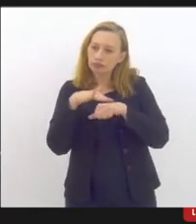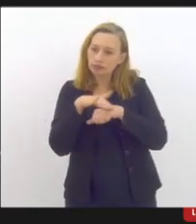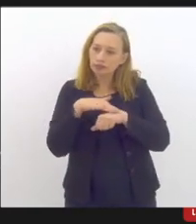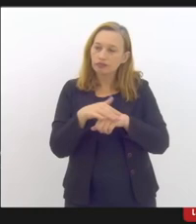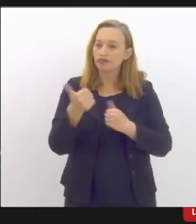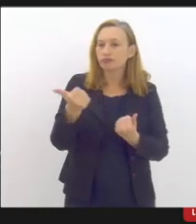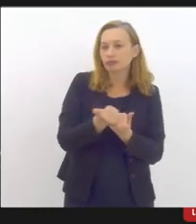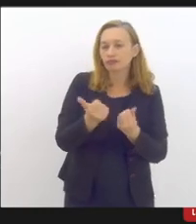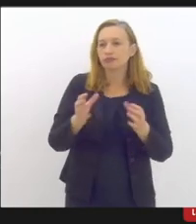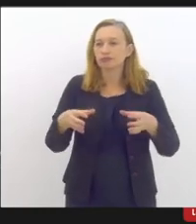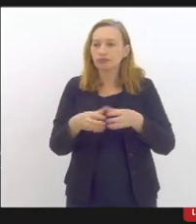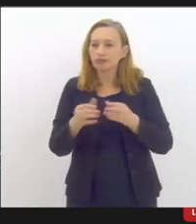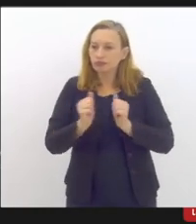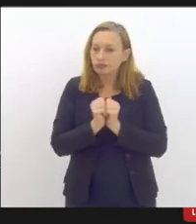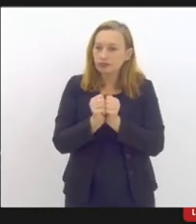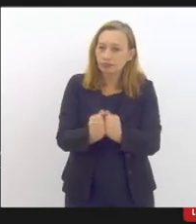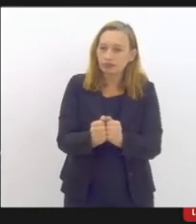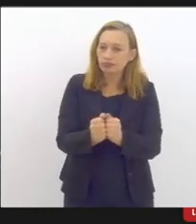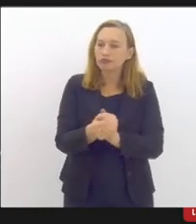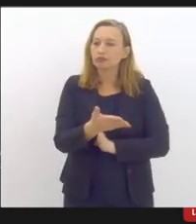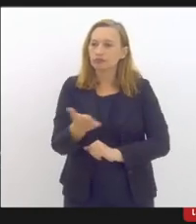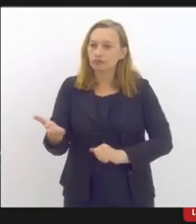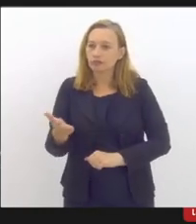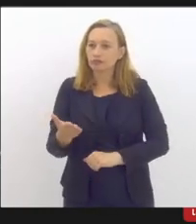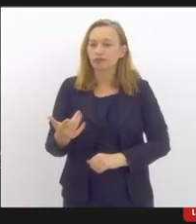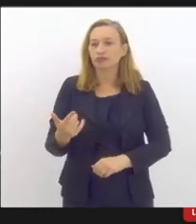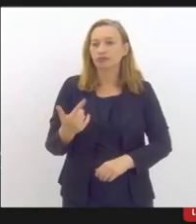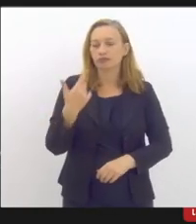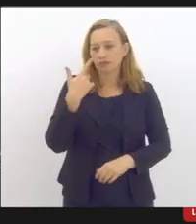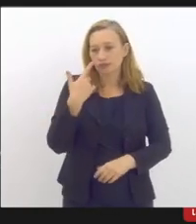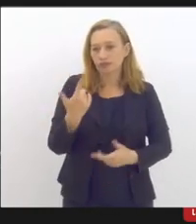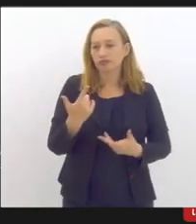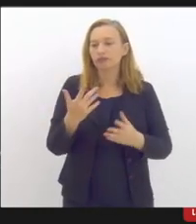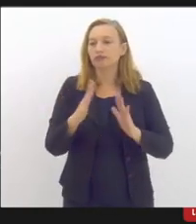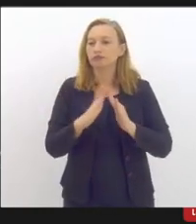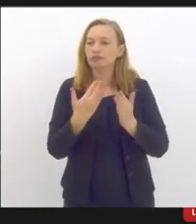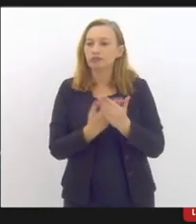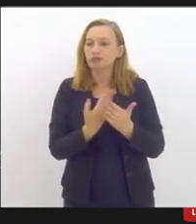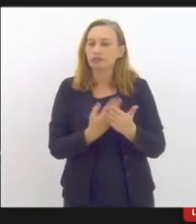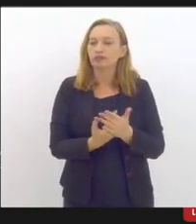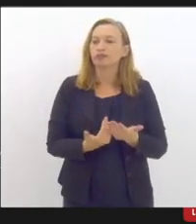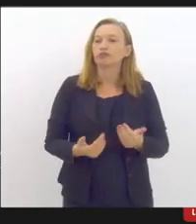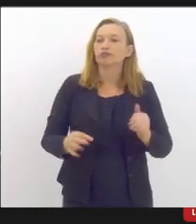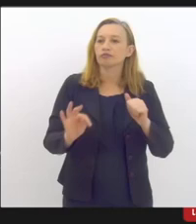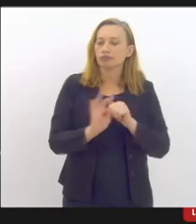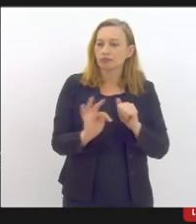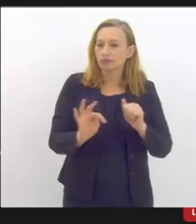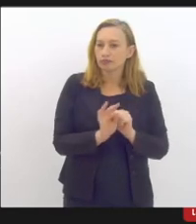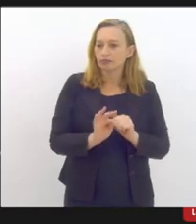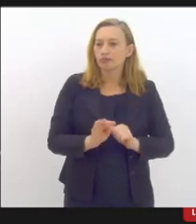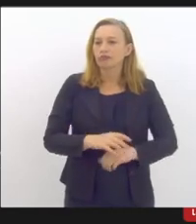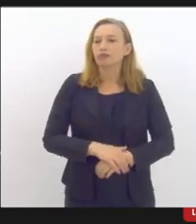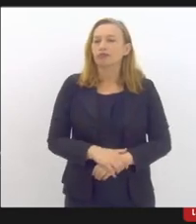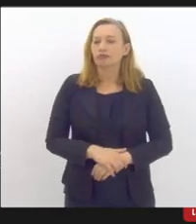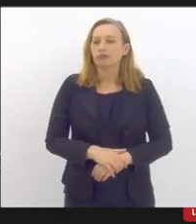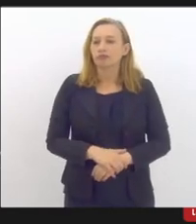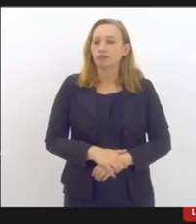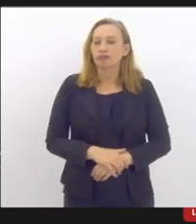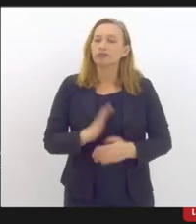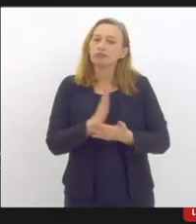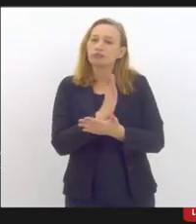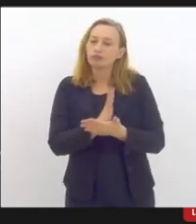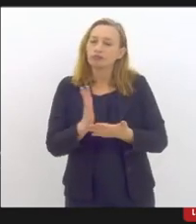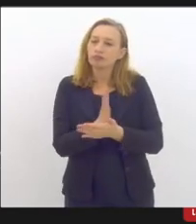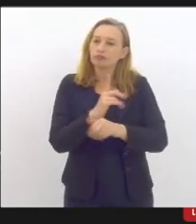gente tem que estar junto nessa parceria com eles levantando quais são as escolas das unidades da Faietec que estão demandando mais em determinado